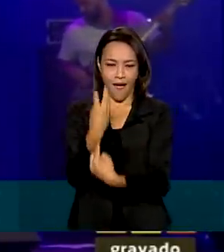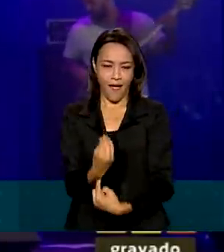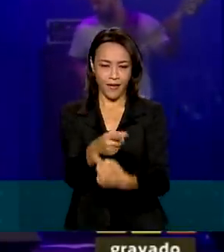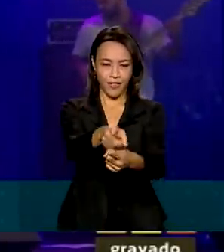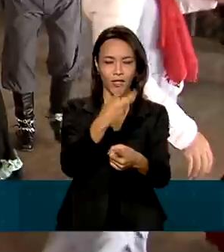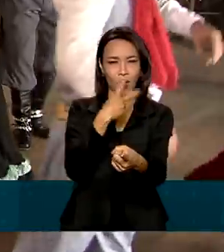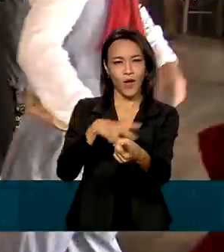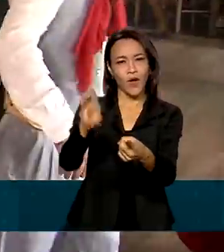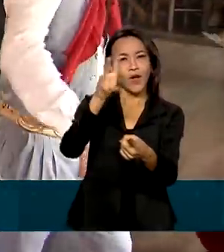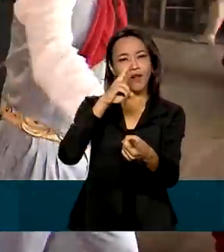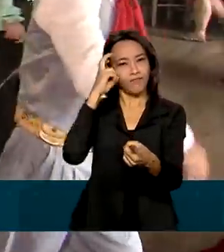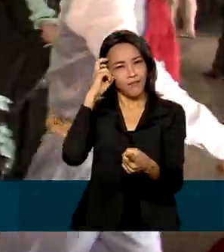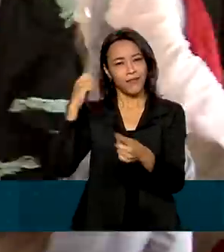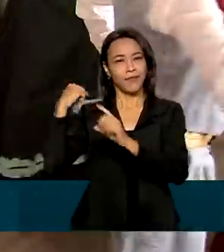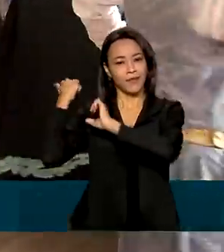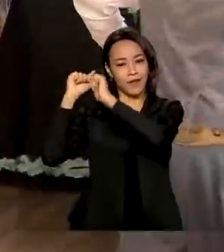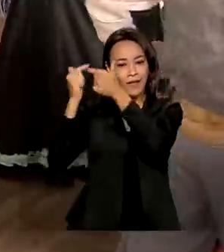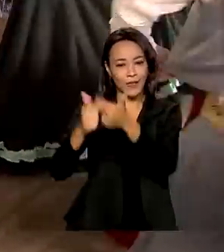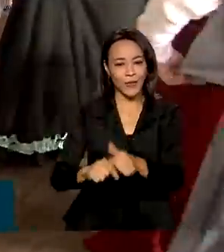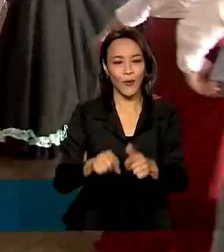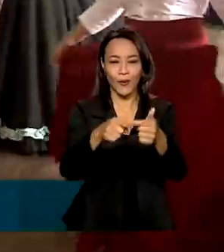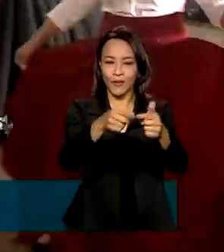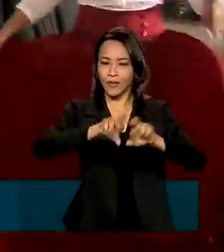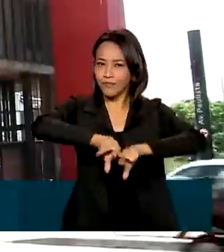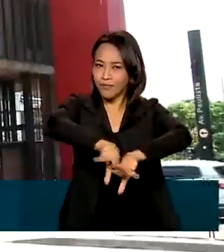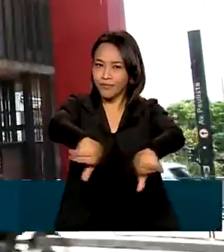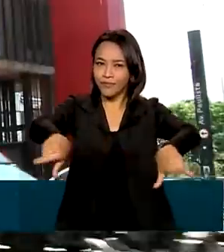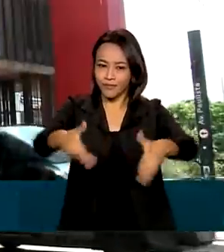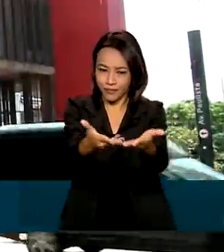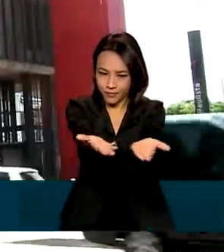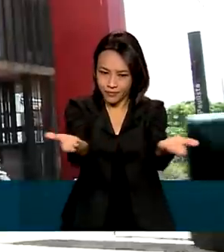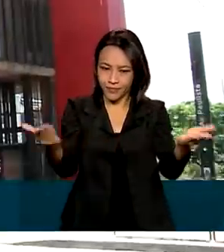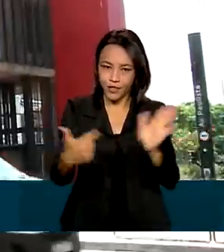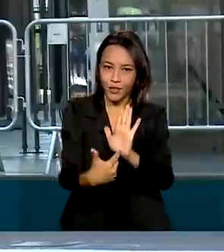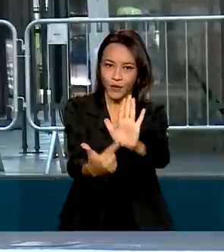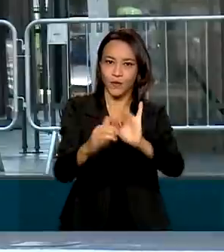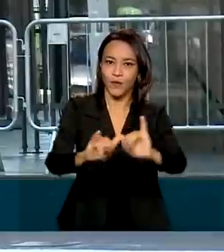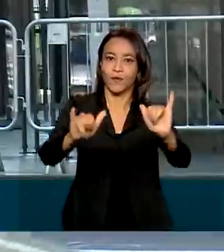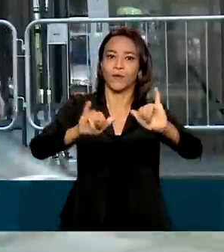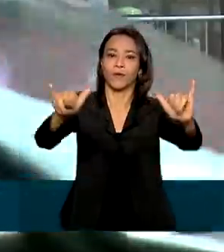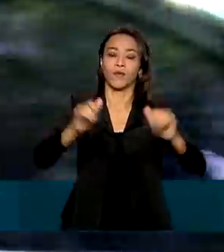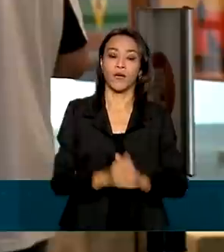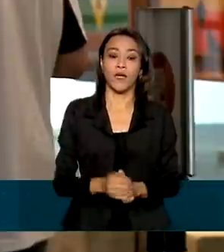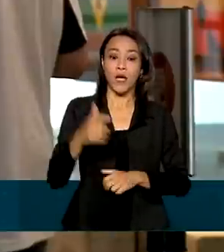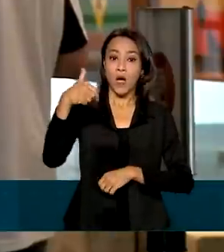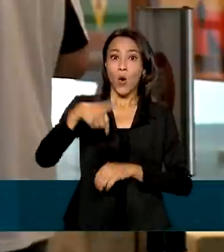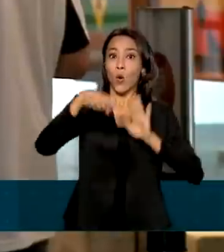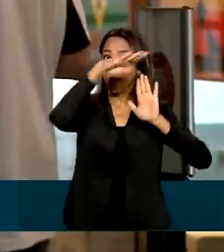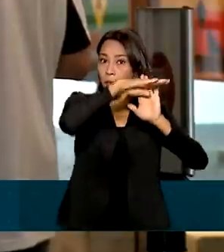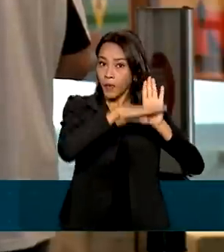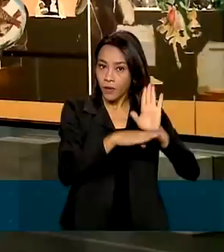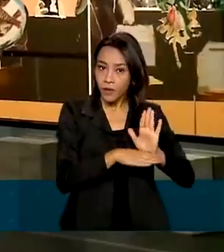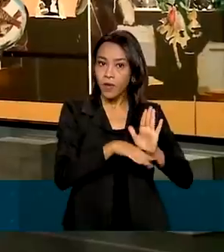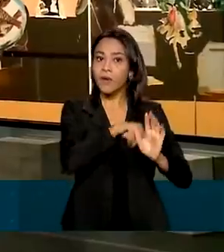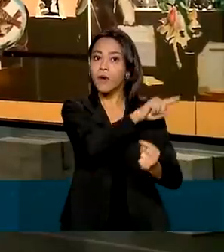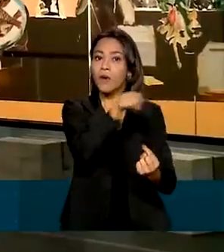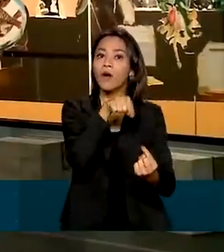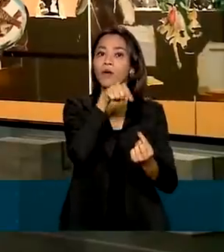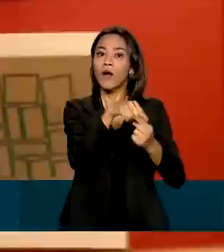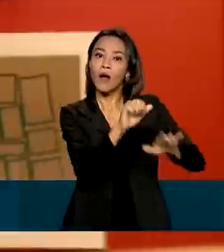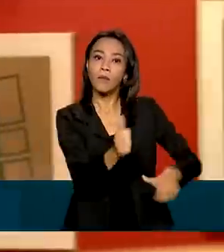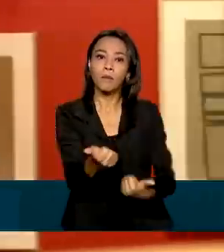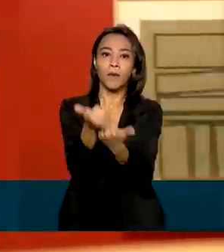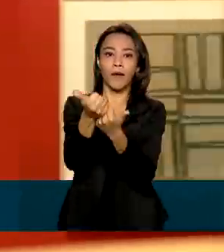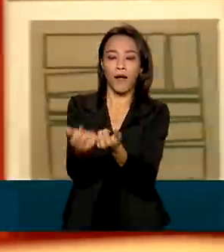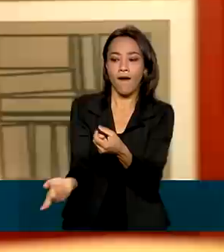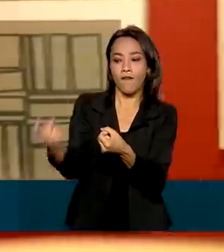tradições e raízes. O programa lançado nesse momento de retomada econômica do